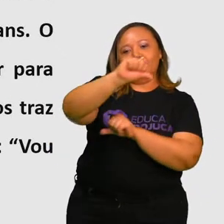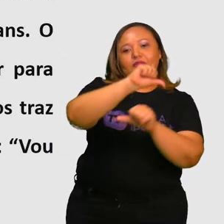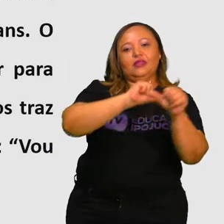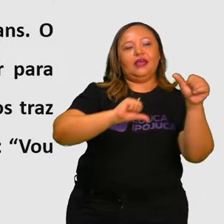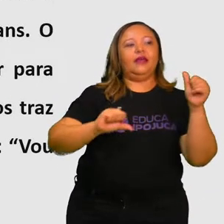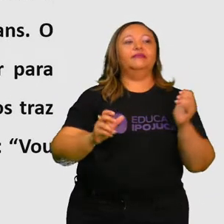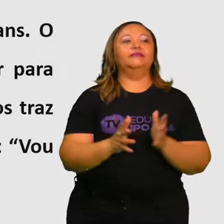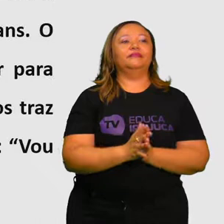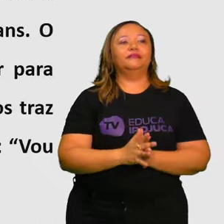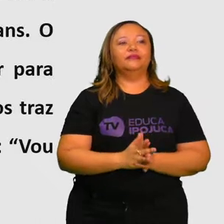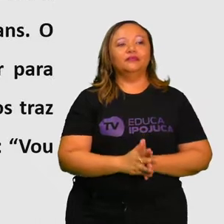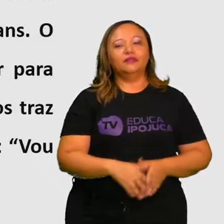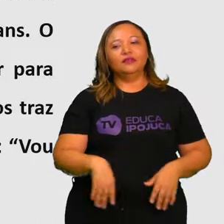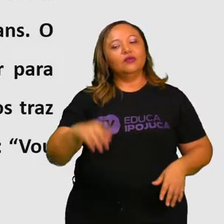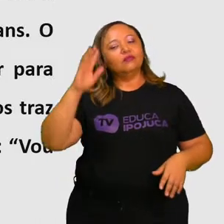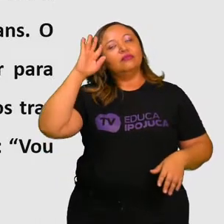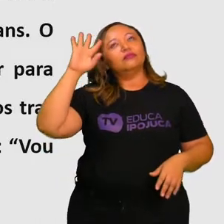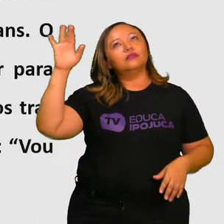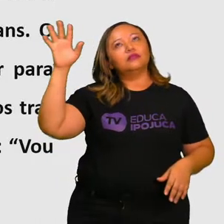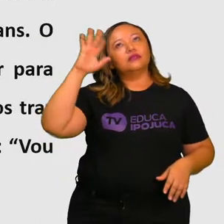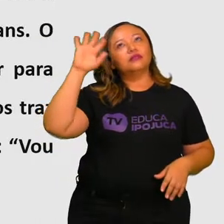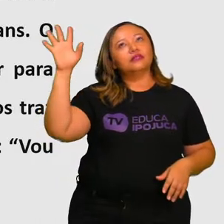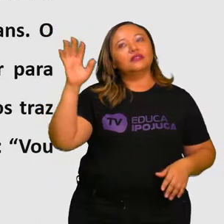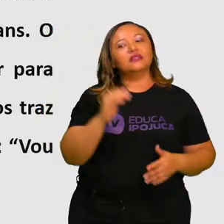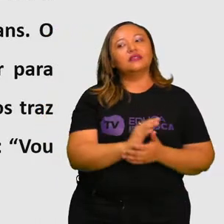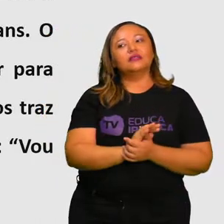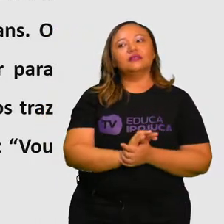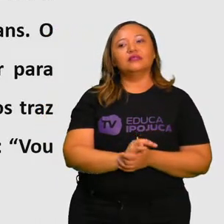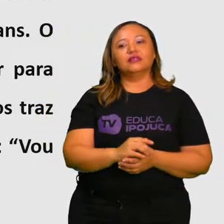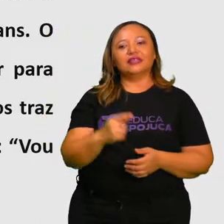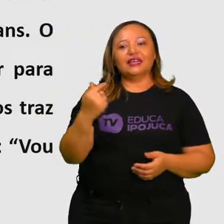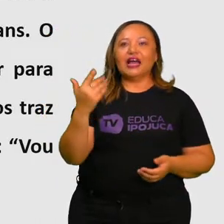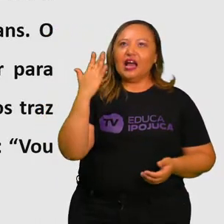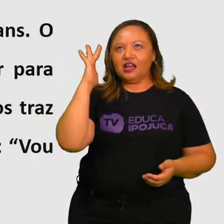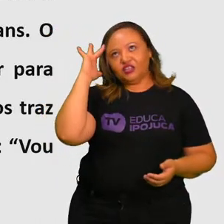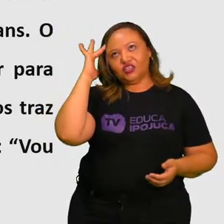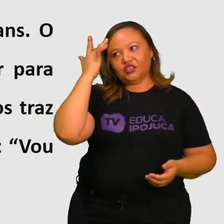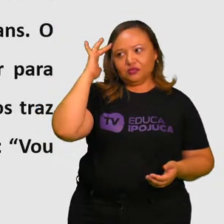vida real. No sonho, é claro que somos correspondidos.